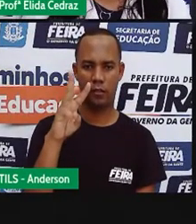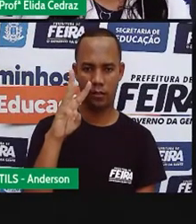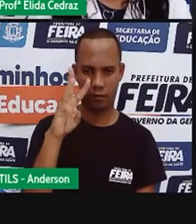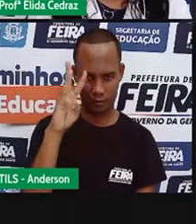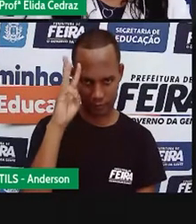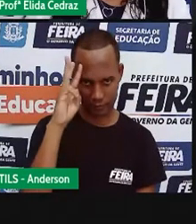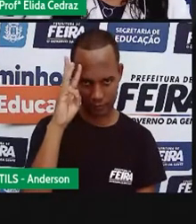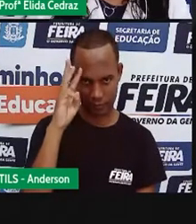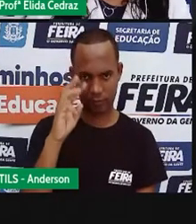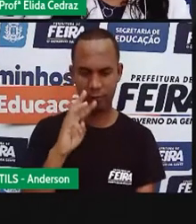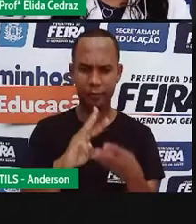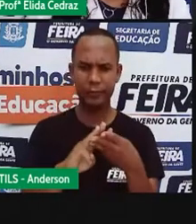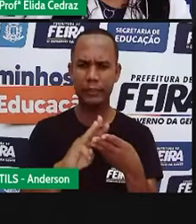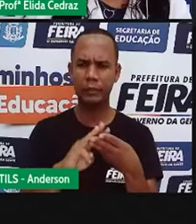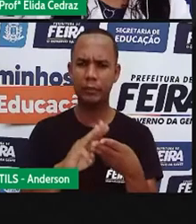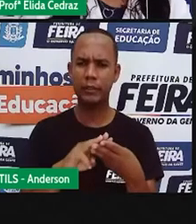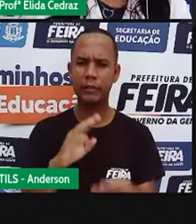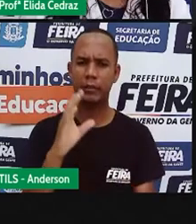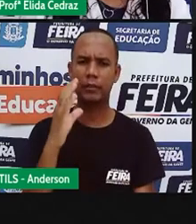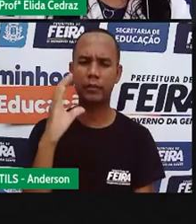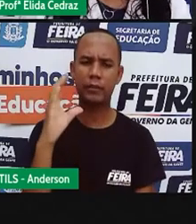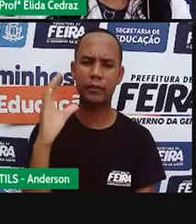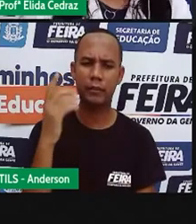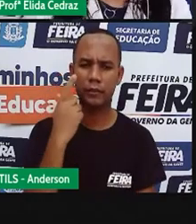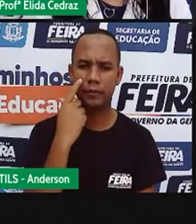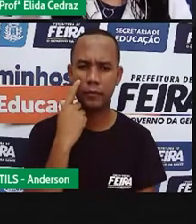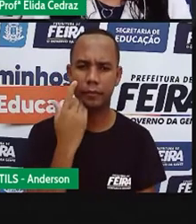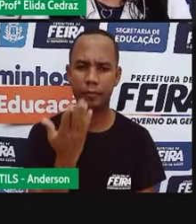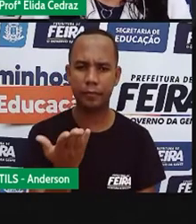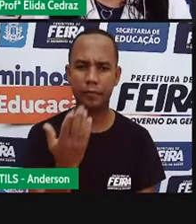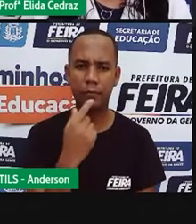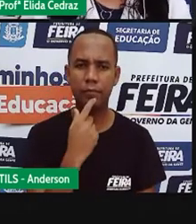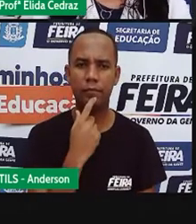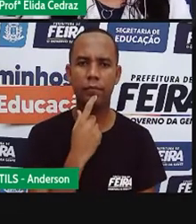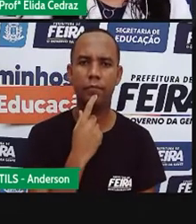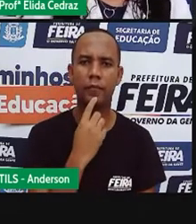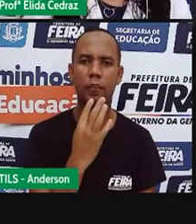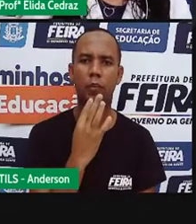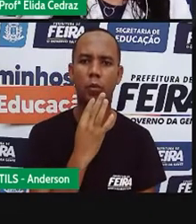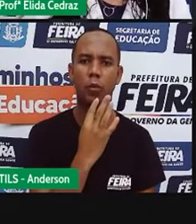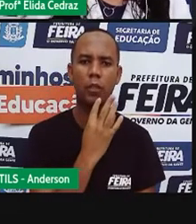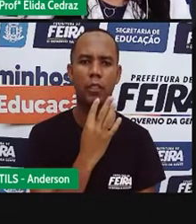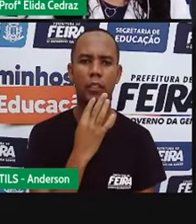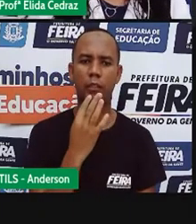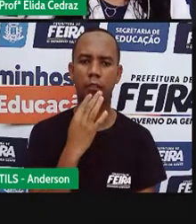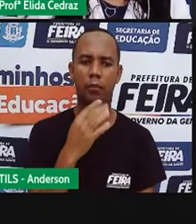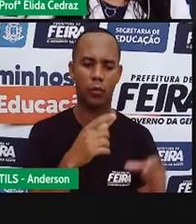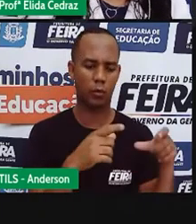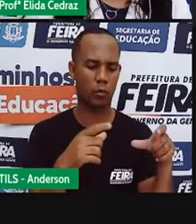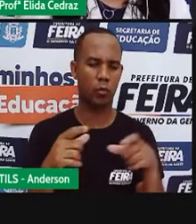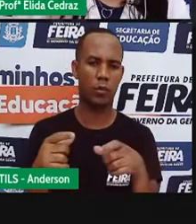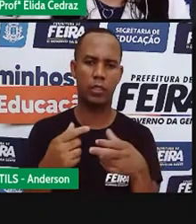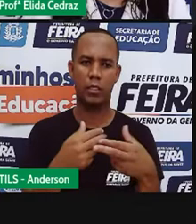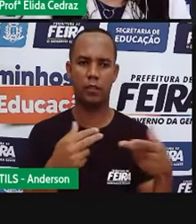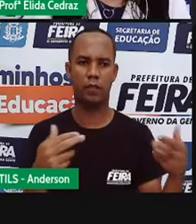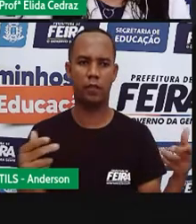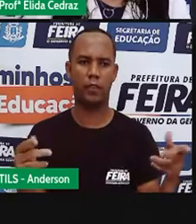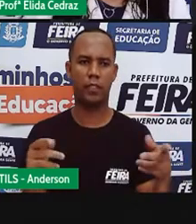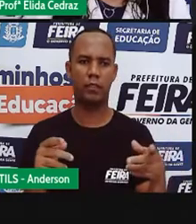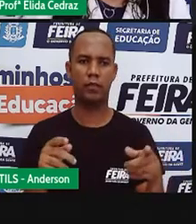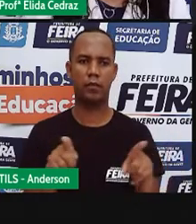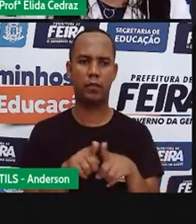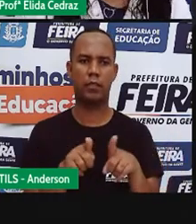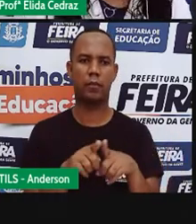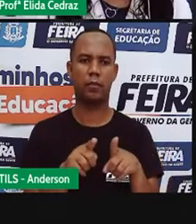área matemática e ciências da natureza. O tema, conhecendo as propriedades, materiais e os objetos e figuras